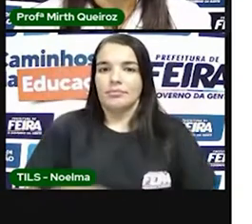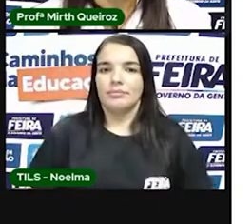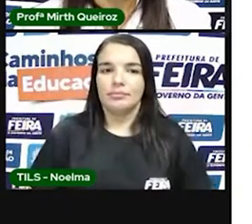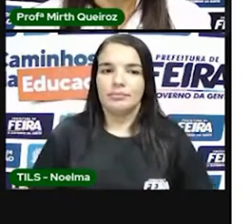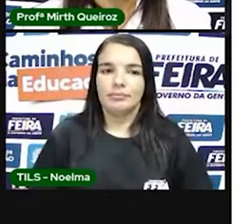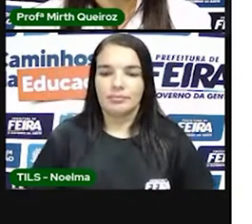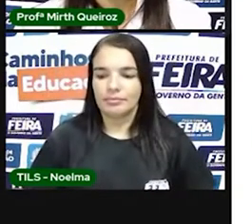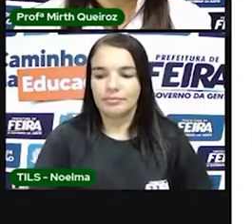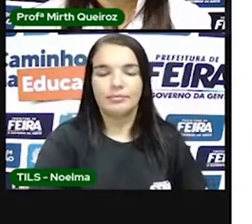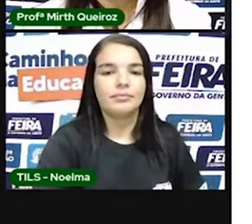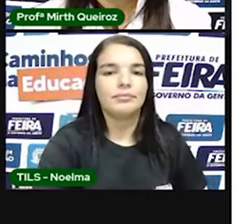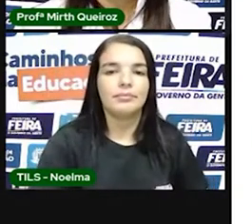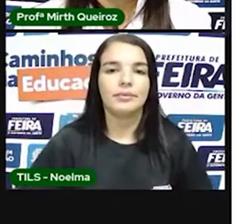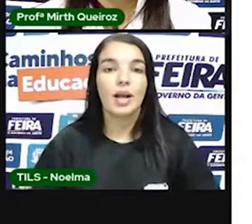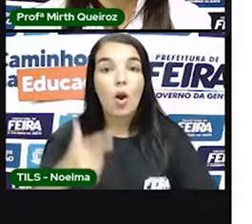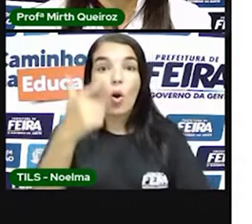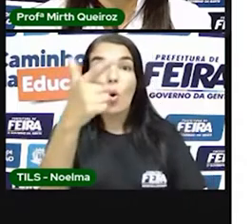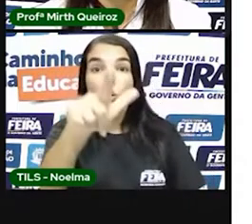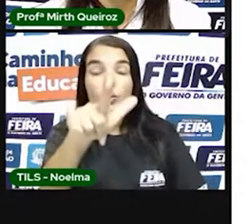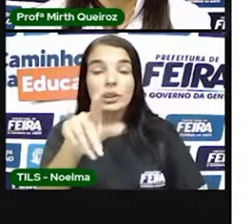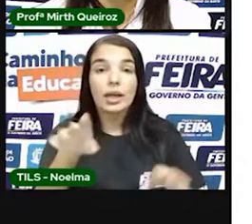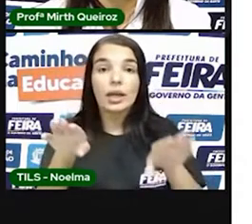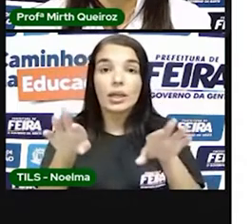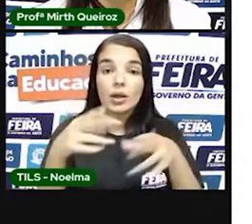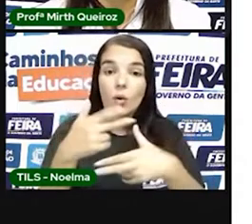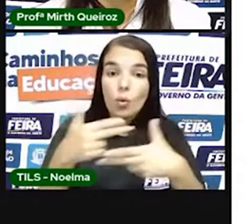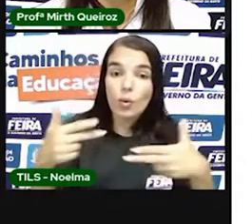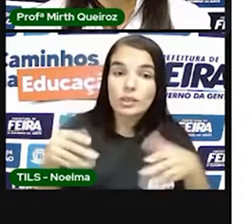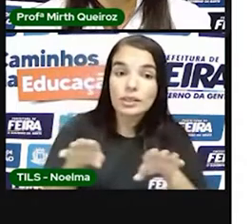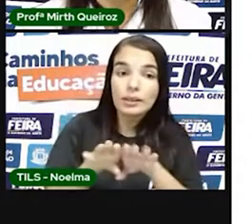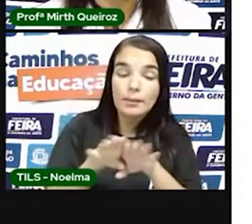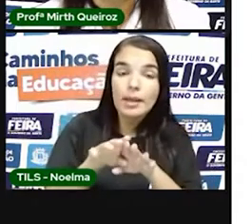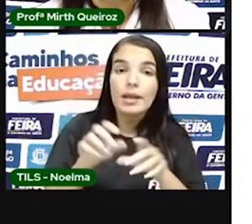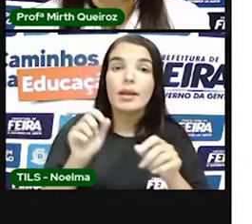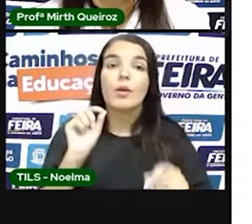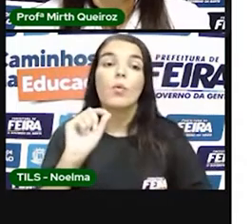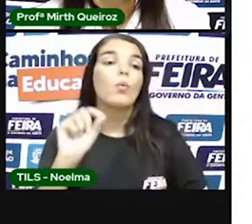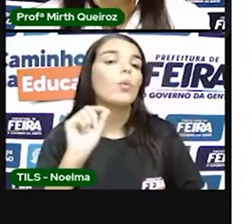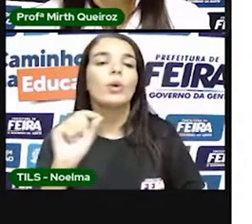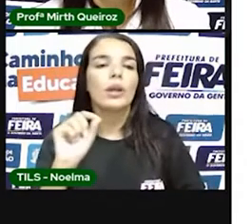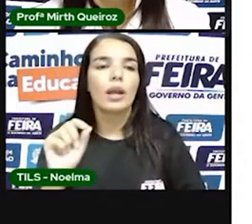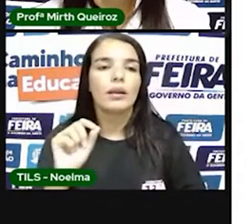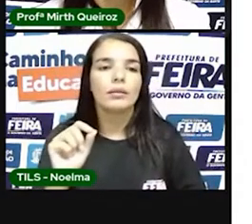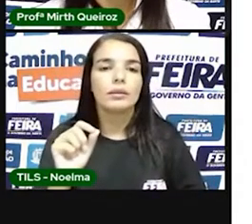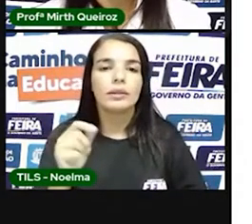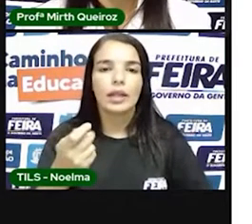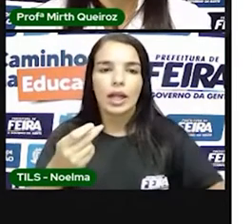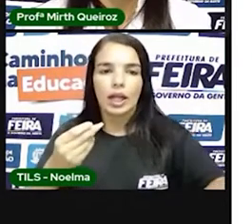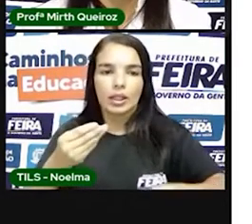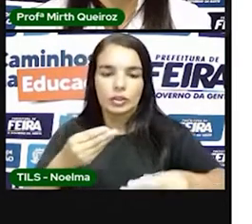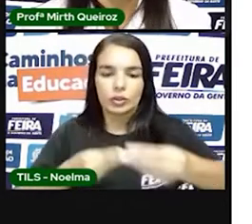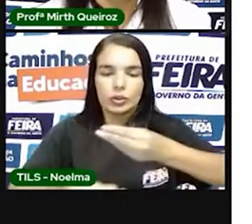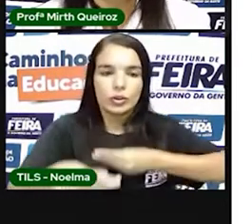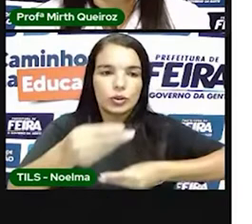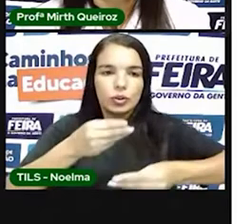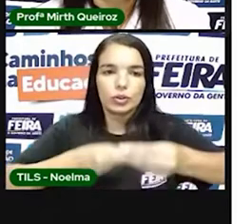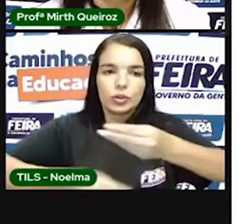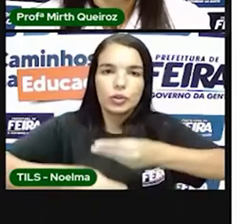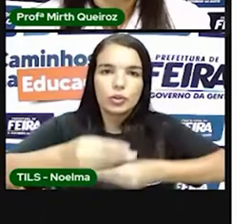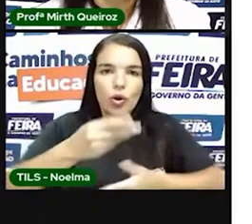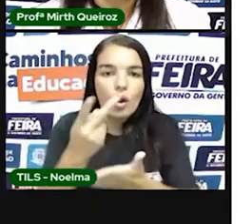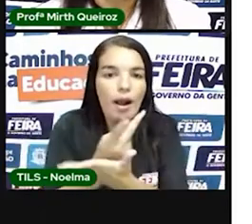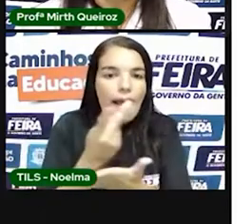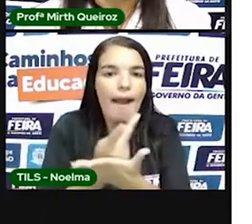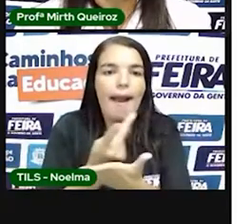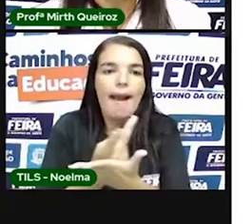E outro motivo também foi o contrabando comercial no Brasil. Foi outro motivo que